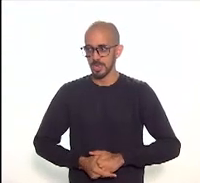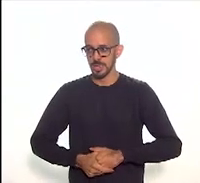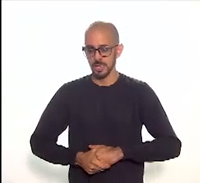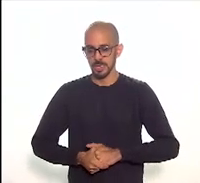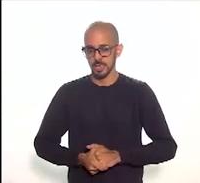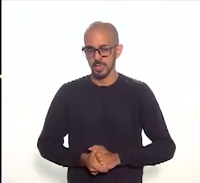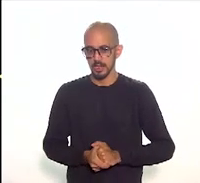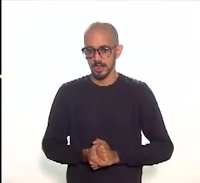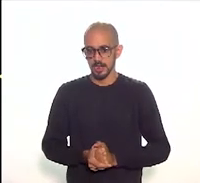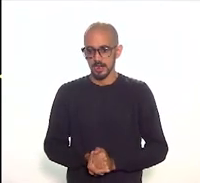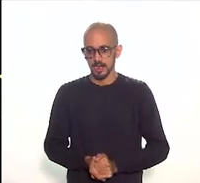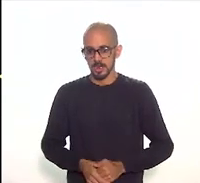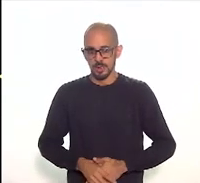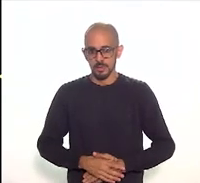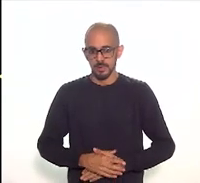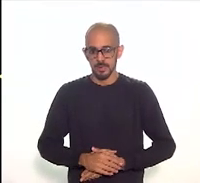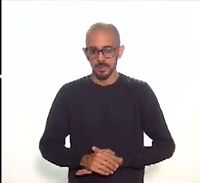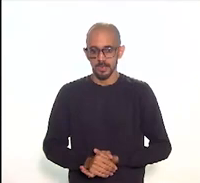Ui!